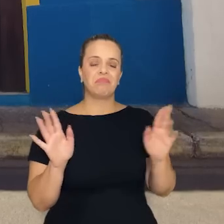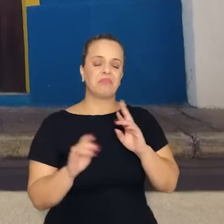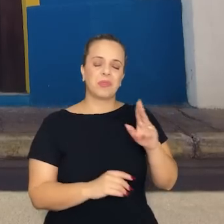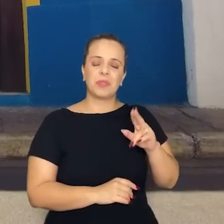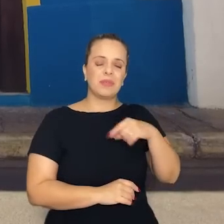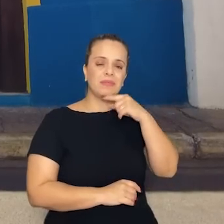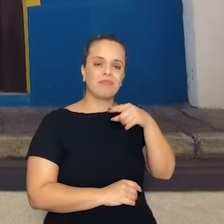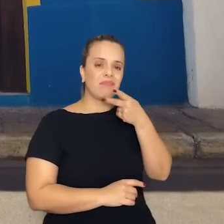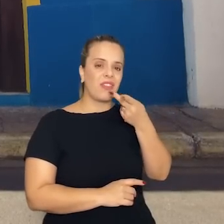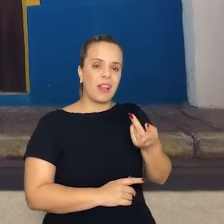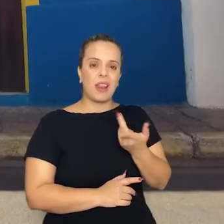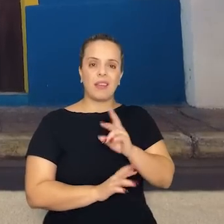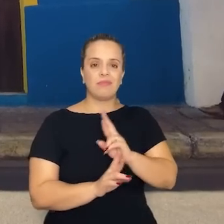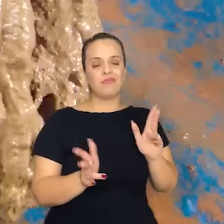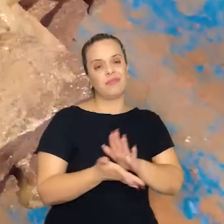diferente.